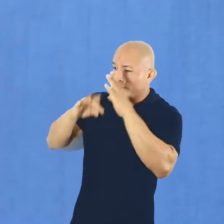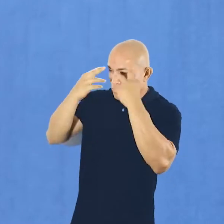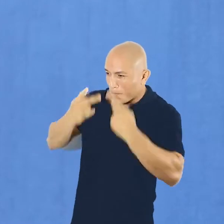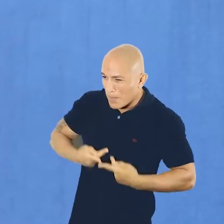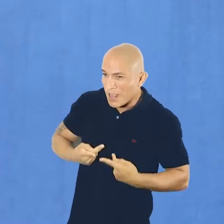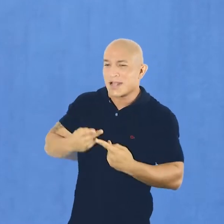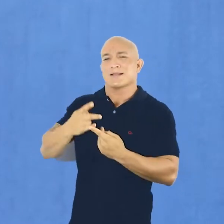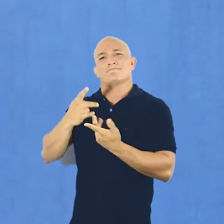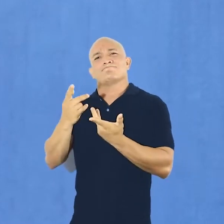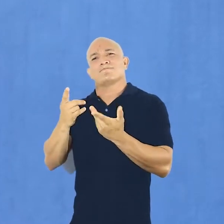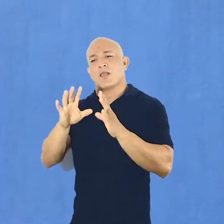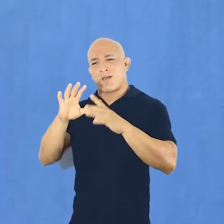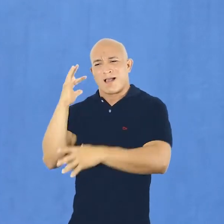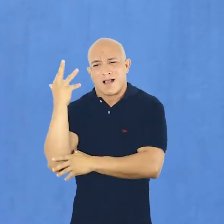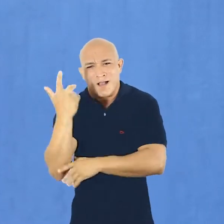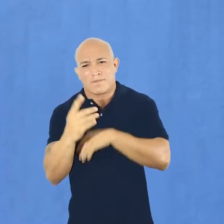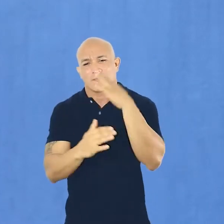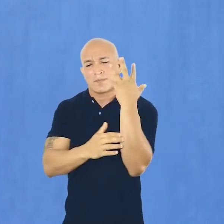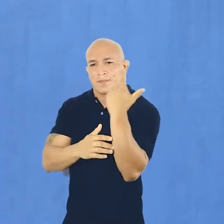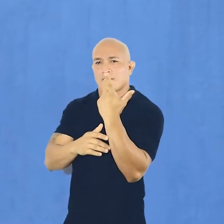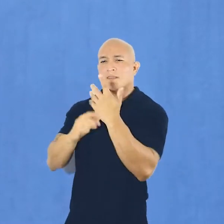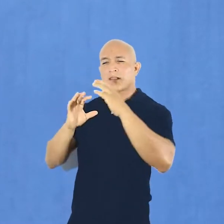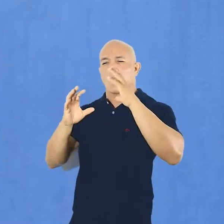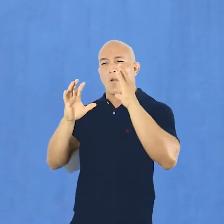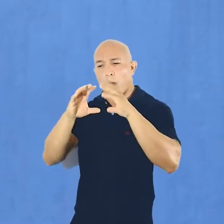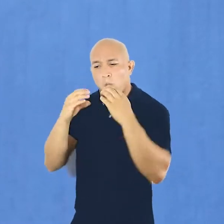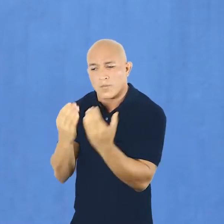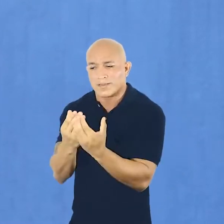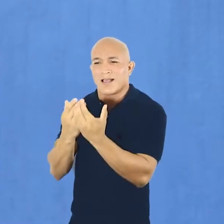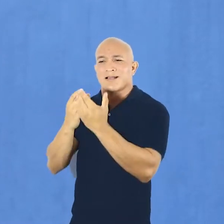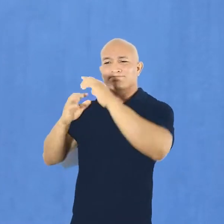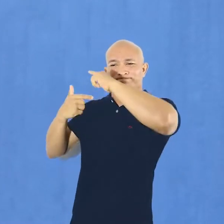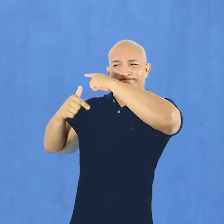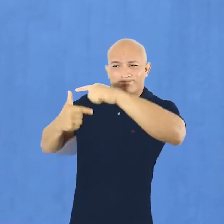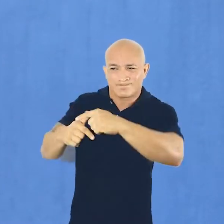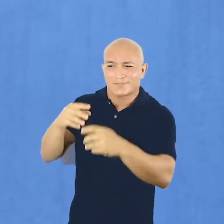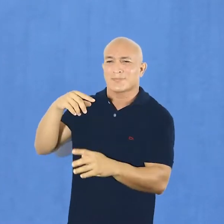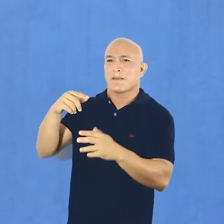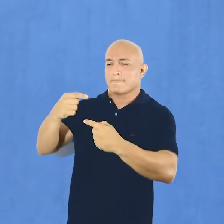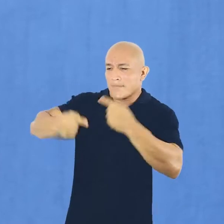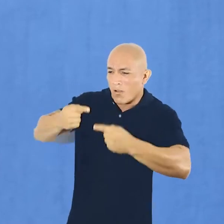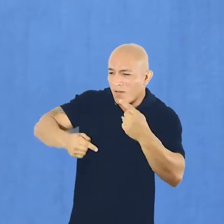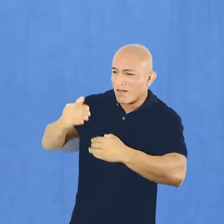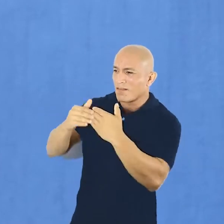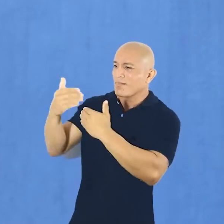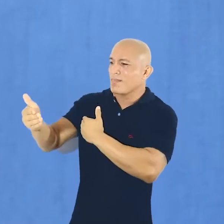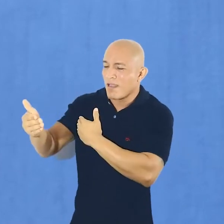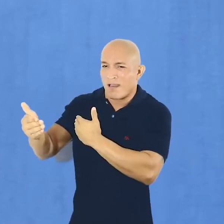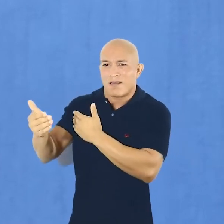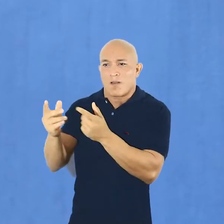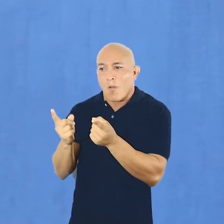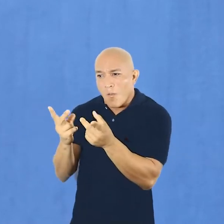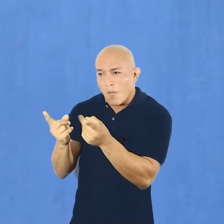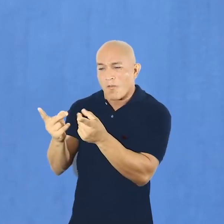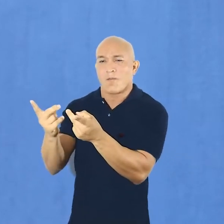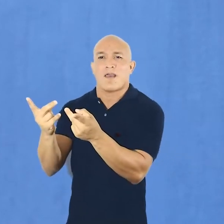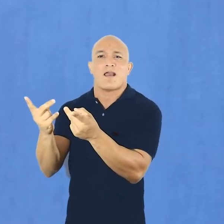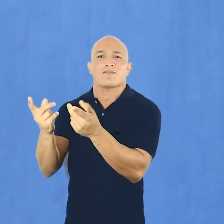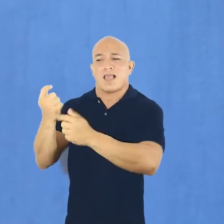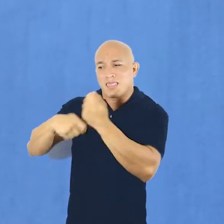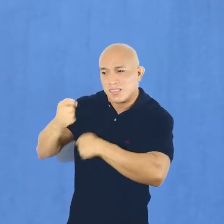Direitos Humanos, Biodiversidade, Comunidades Tradicionais, Paradiplomacia, Política Externa, Comércio Exterior,